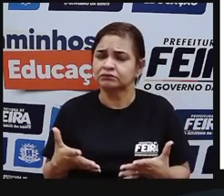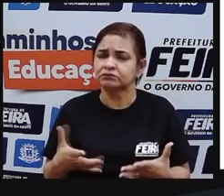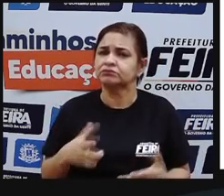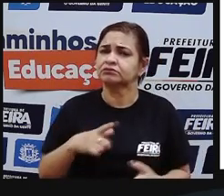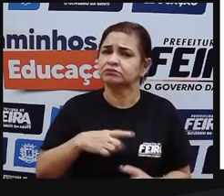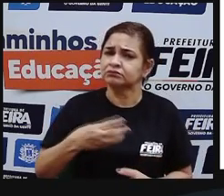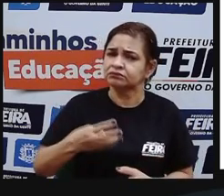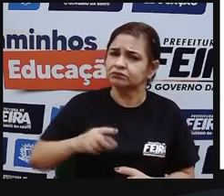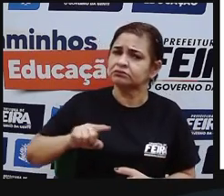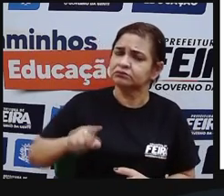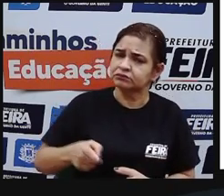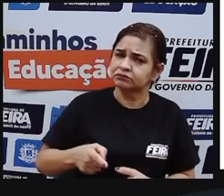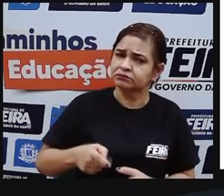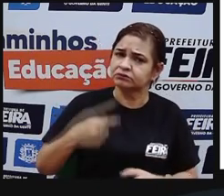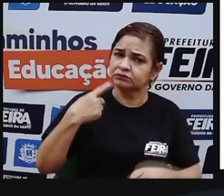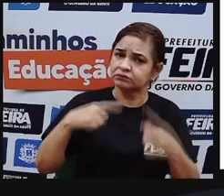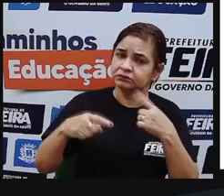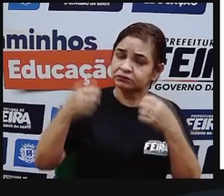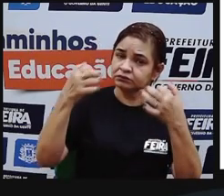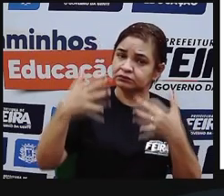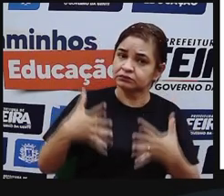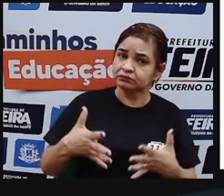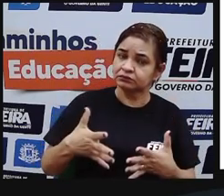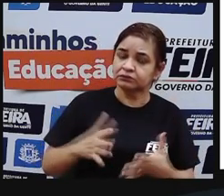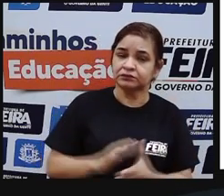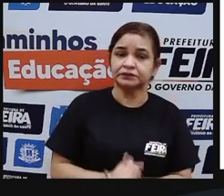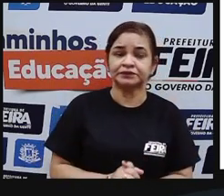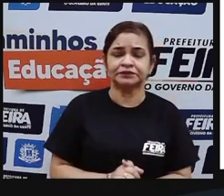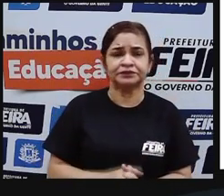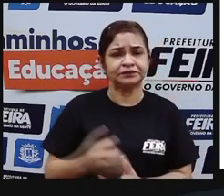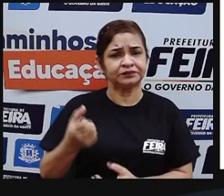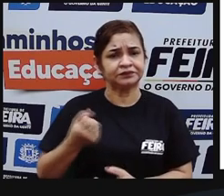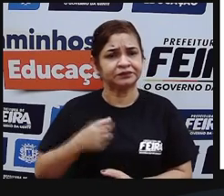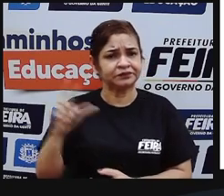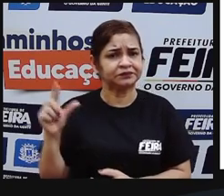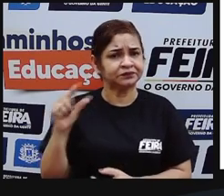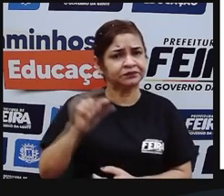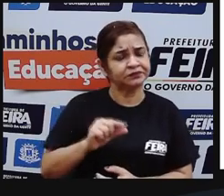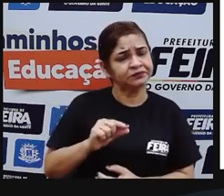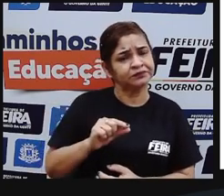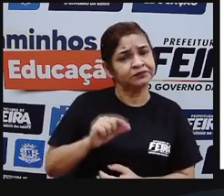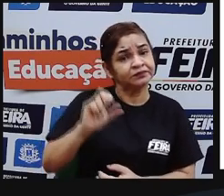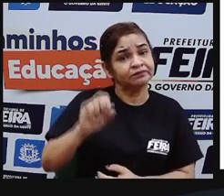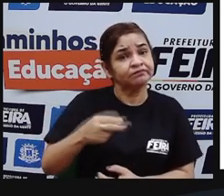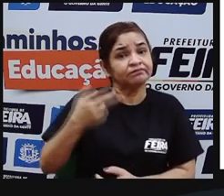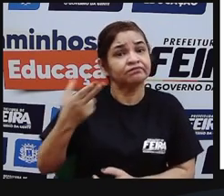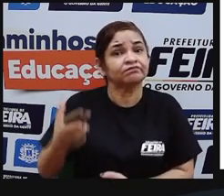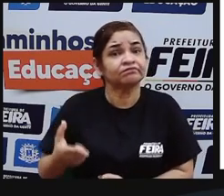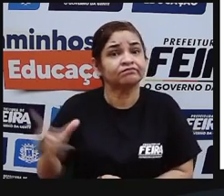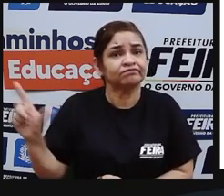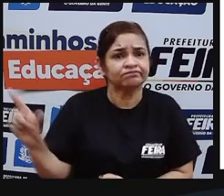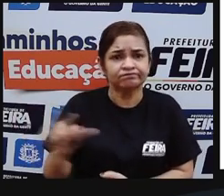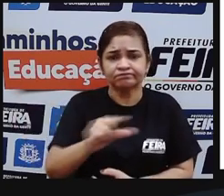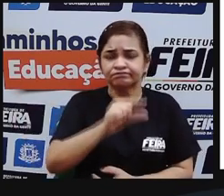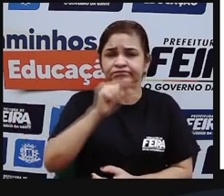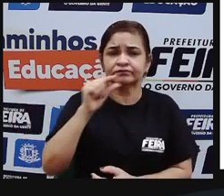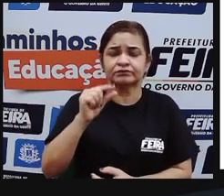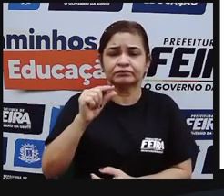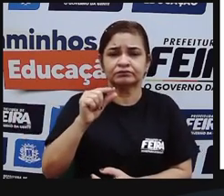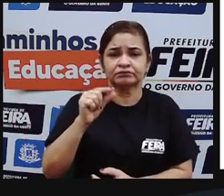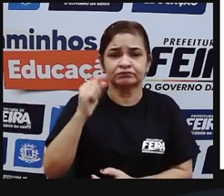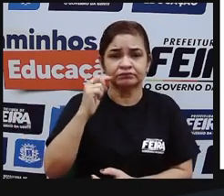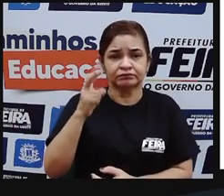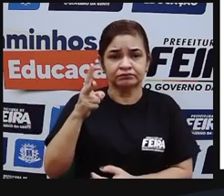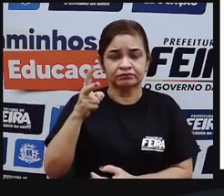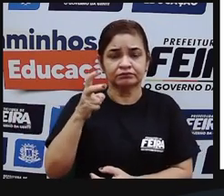que a canção retrata? Será que esse número diminuiu um pouco ou diminuiu muito? A gente vai